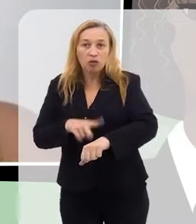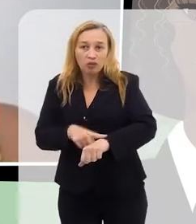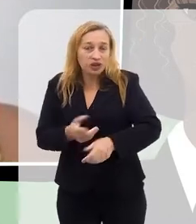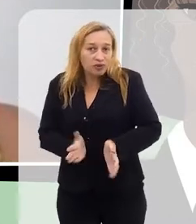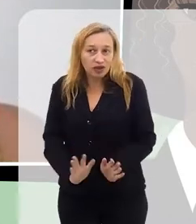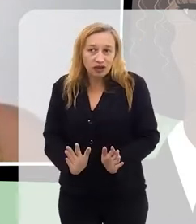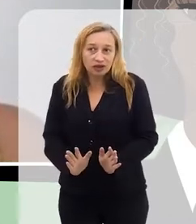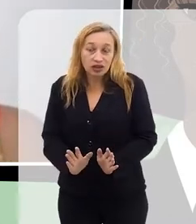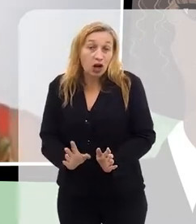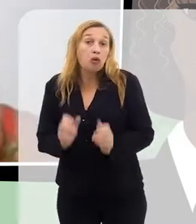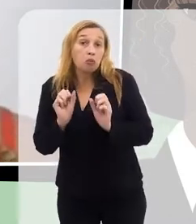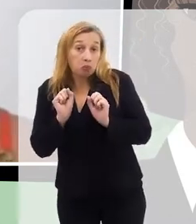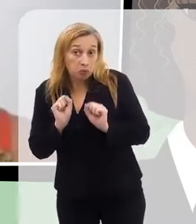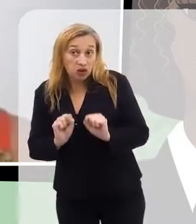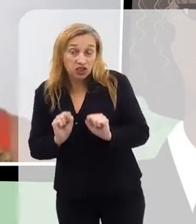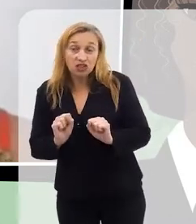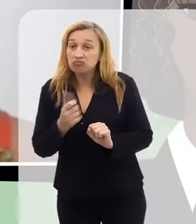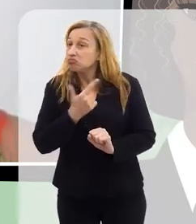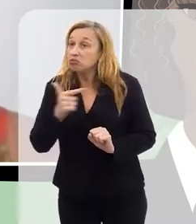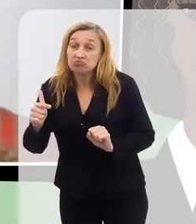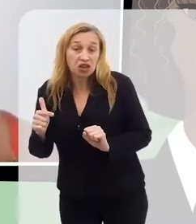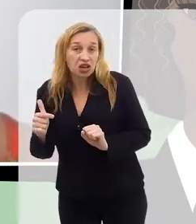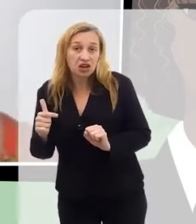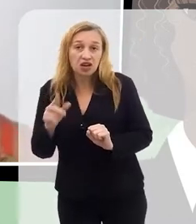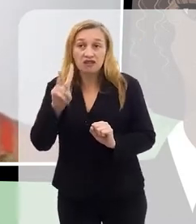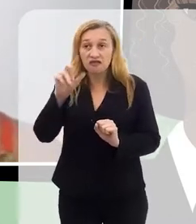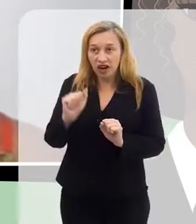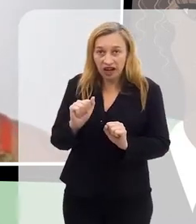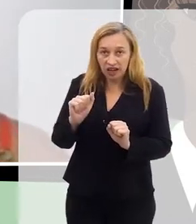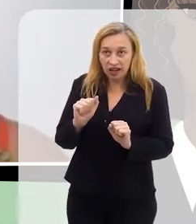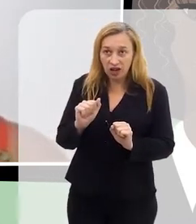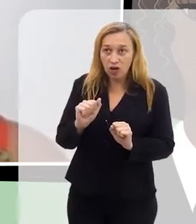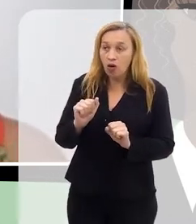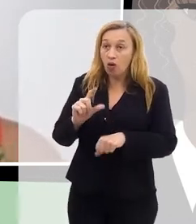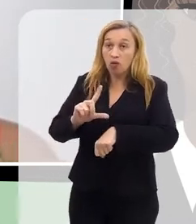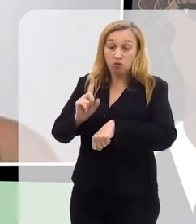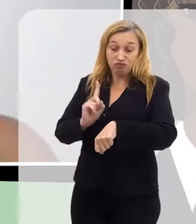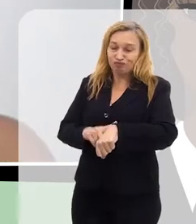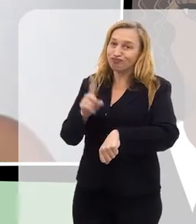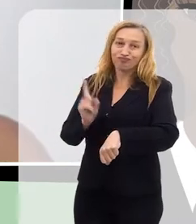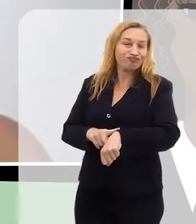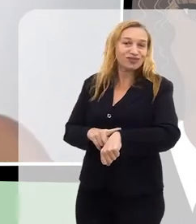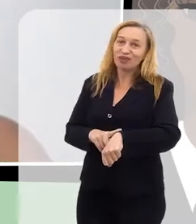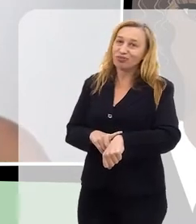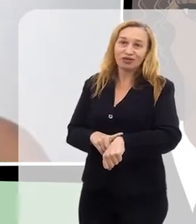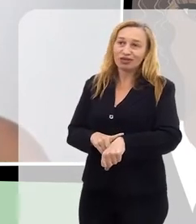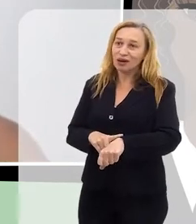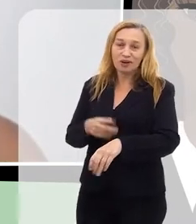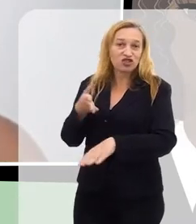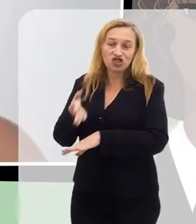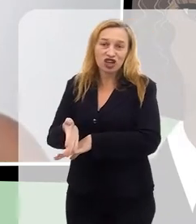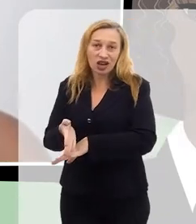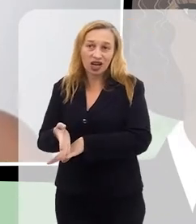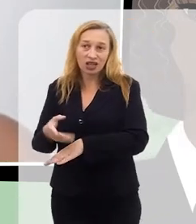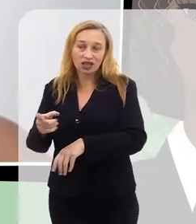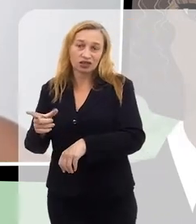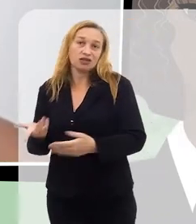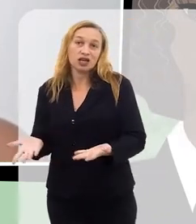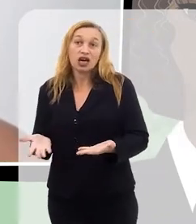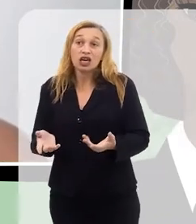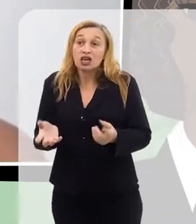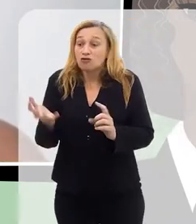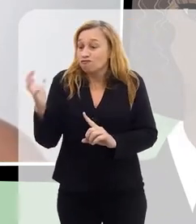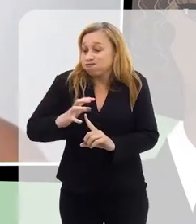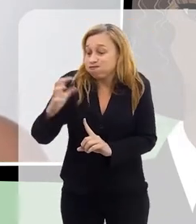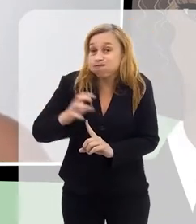podia não ter vaga. Ele podia não conseguir chegar por conta do horário de rush. E isso foi me trazendo uma apreensão